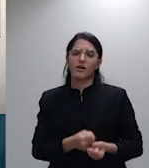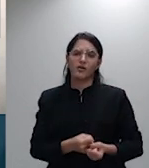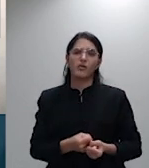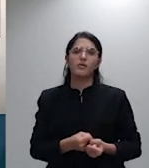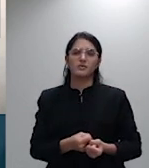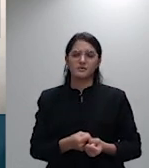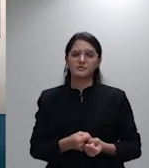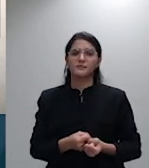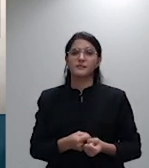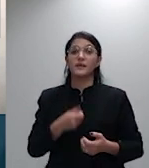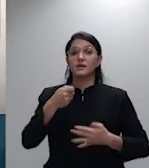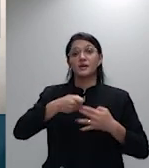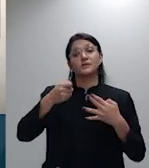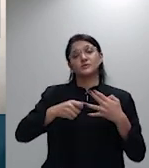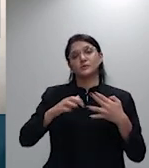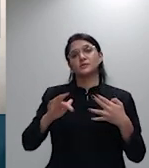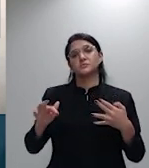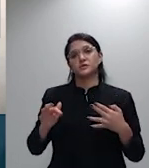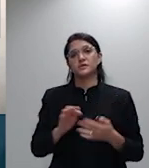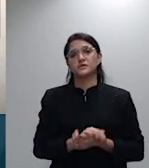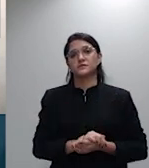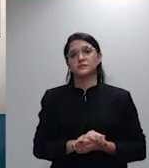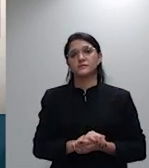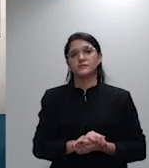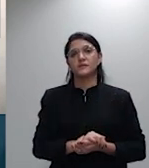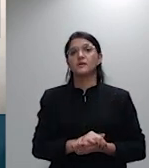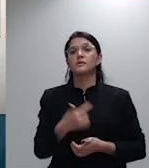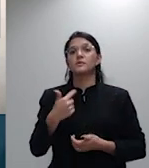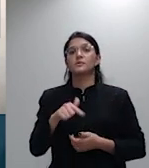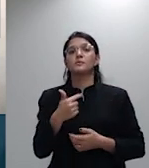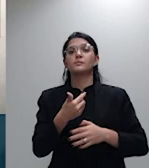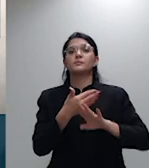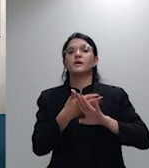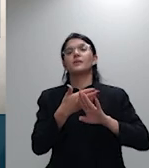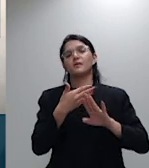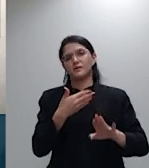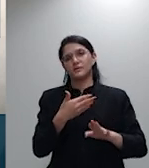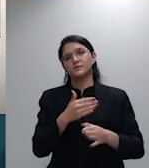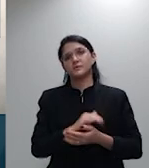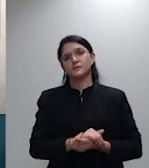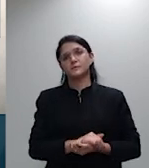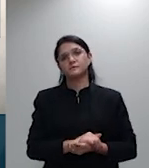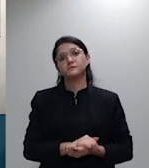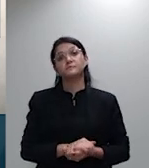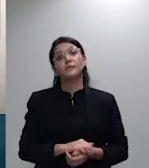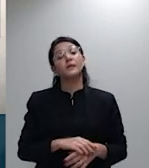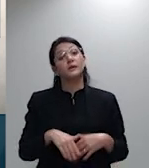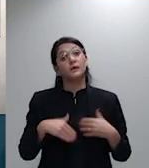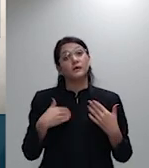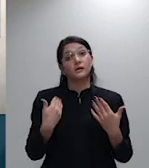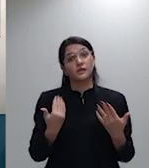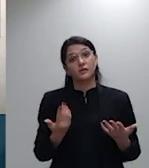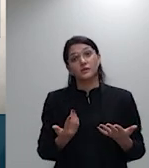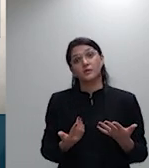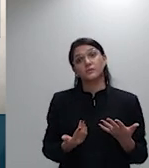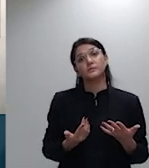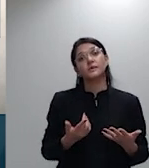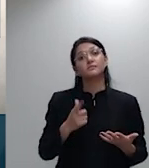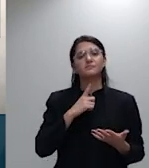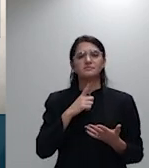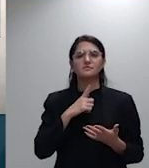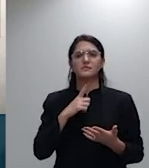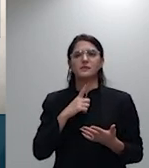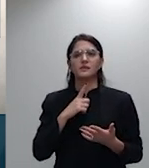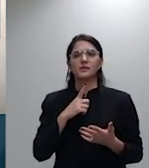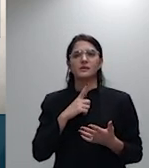que é a que eu pondero aqui tal excepcionalidade não condiz com o caso dos autos haja visto que